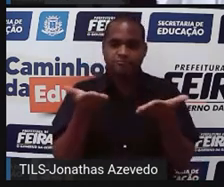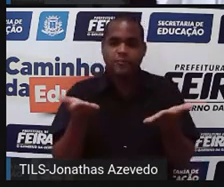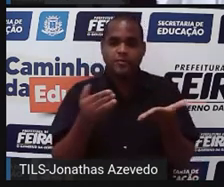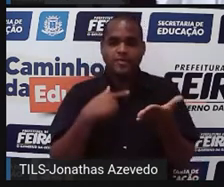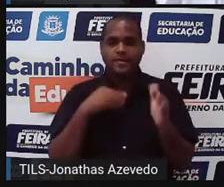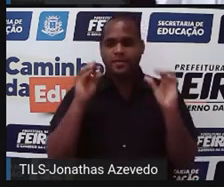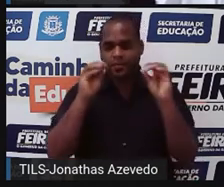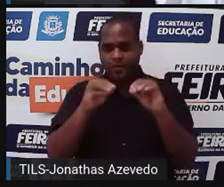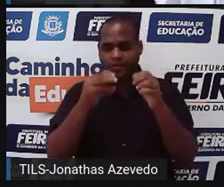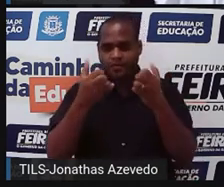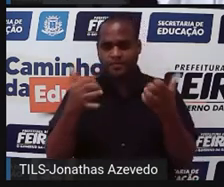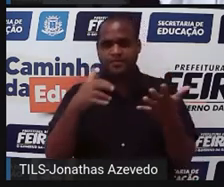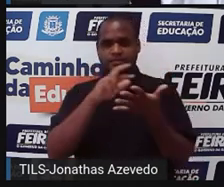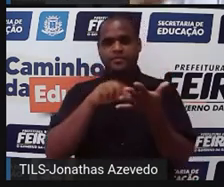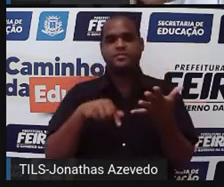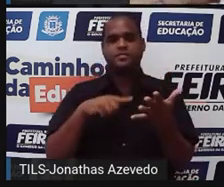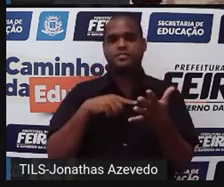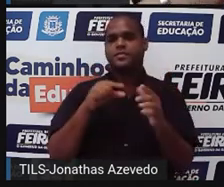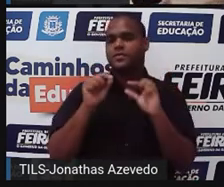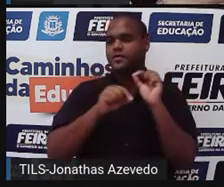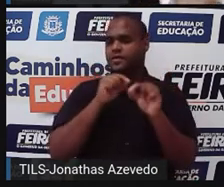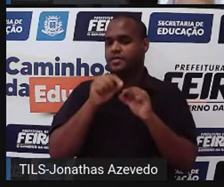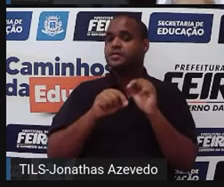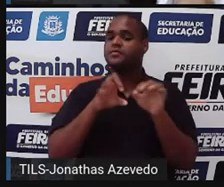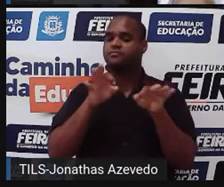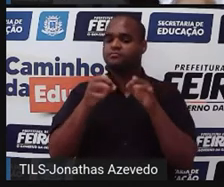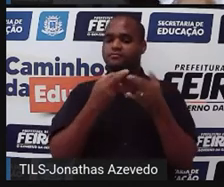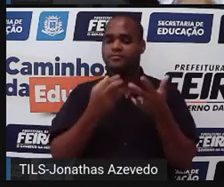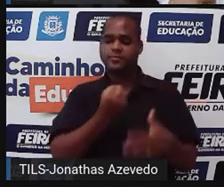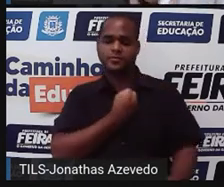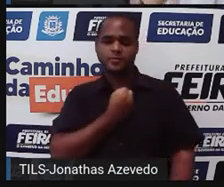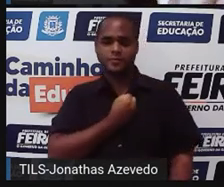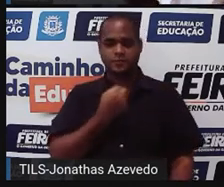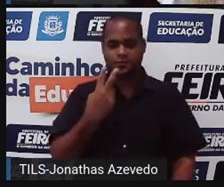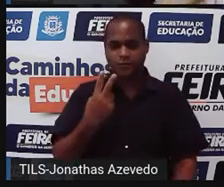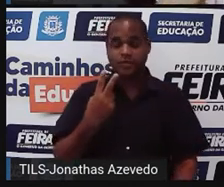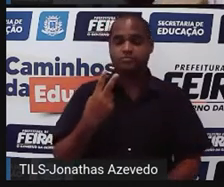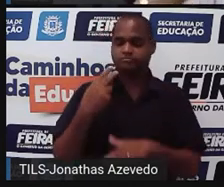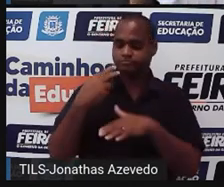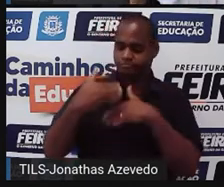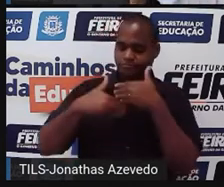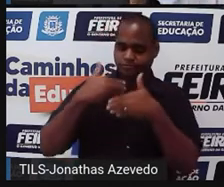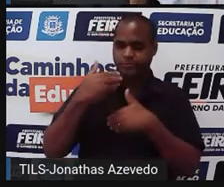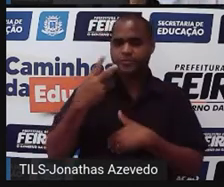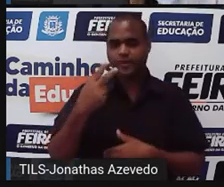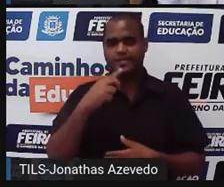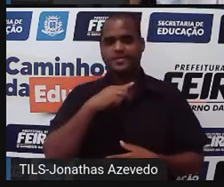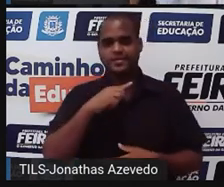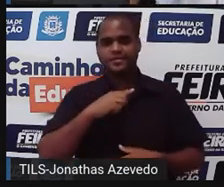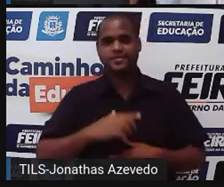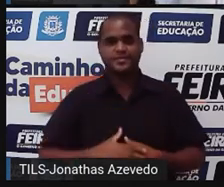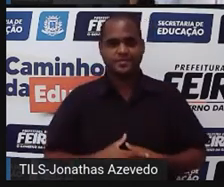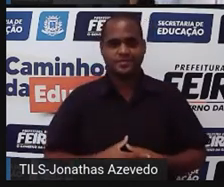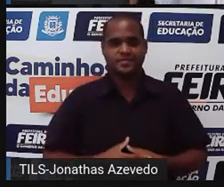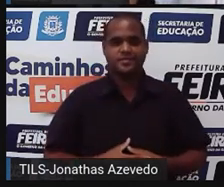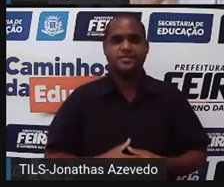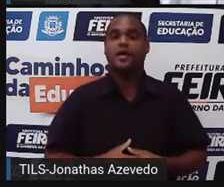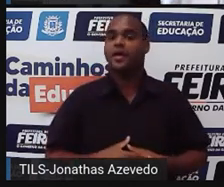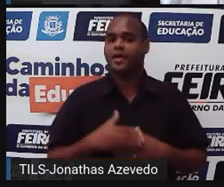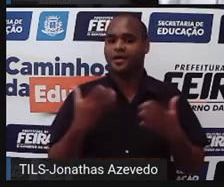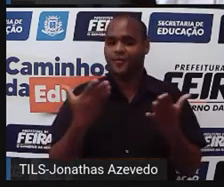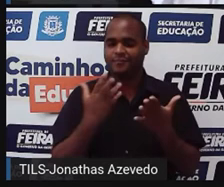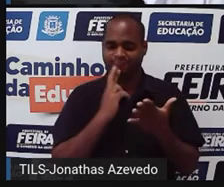o nosso plano em prática que foi construído na fase 2, no passo 2. Tá? Agora é a hora de